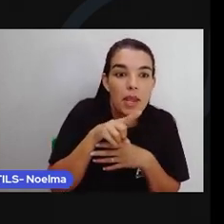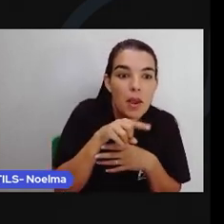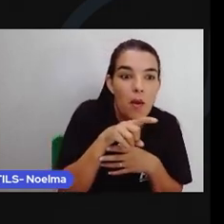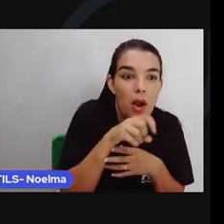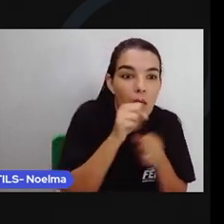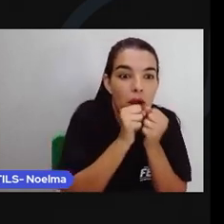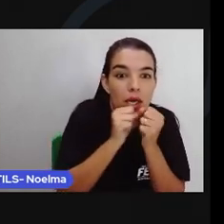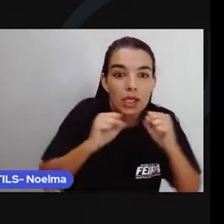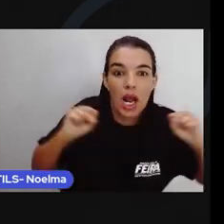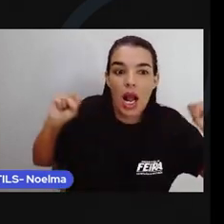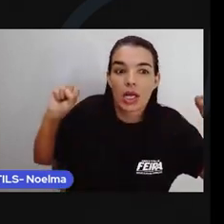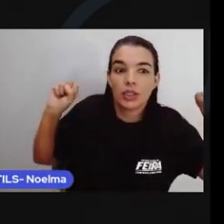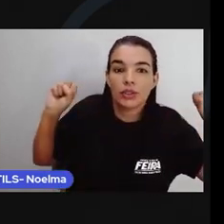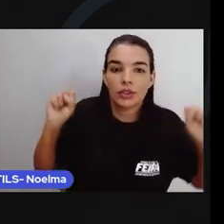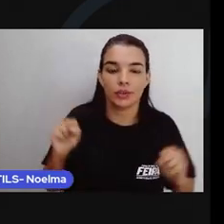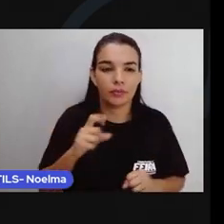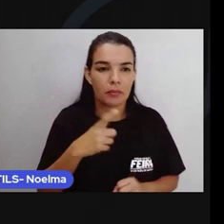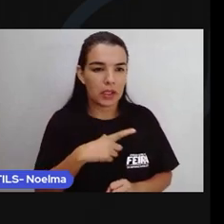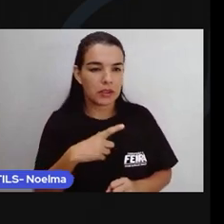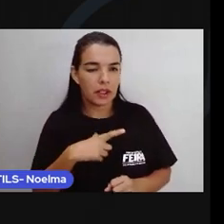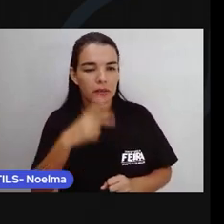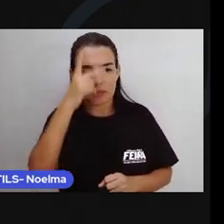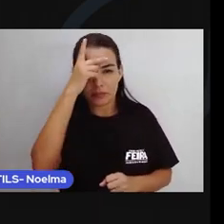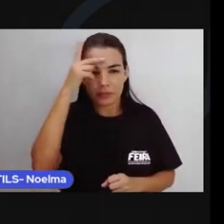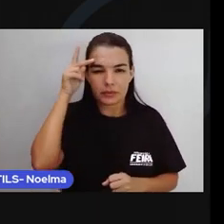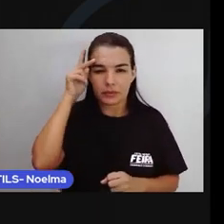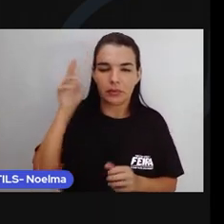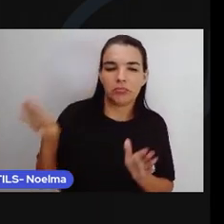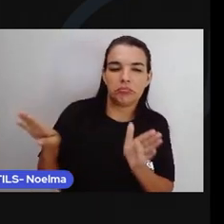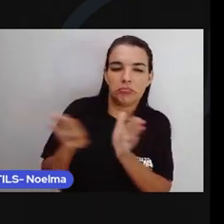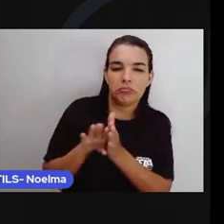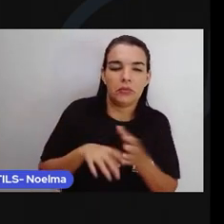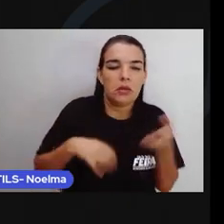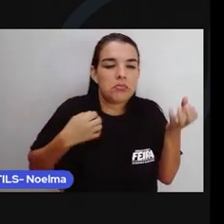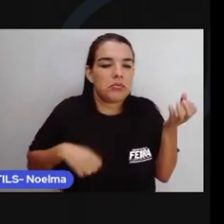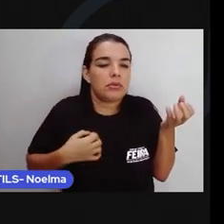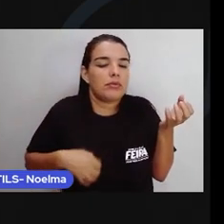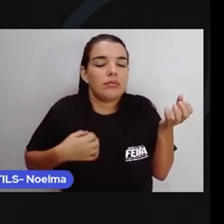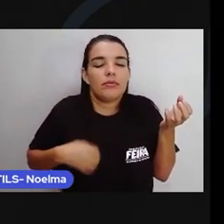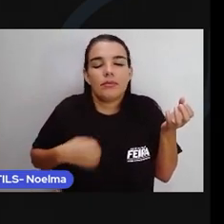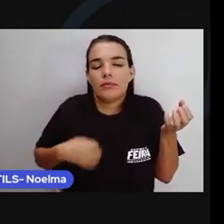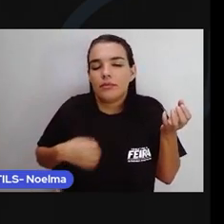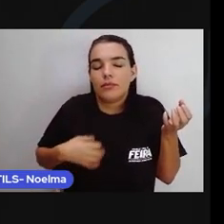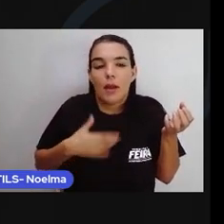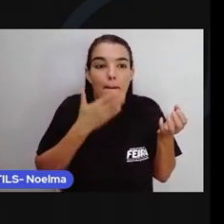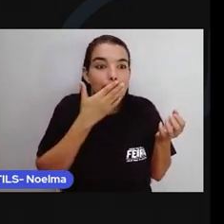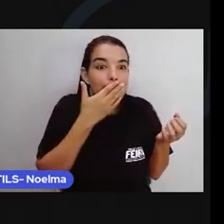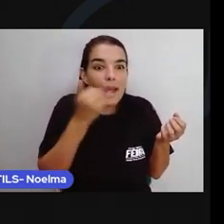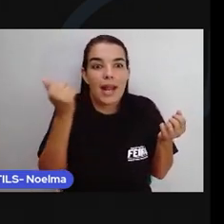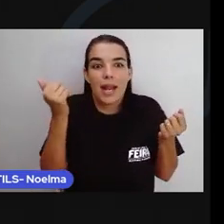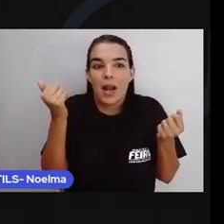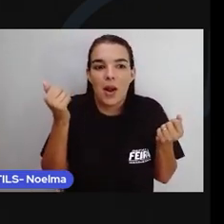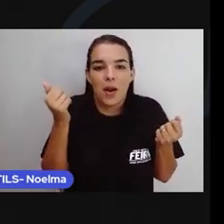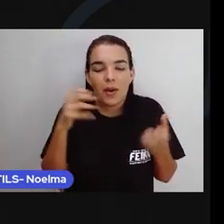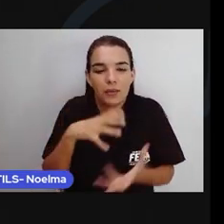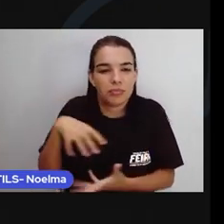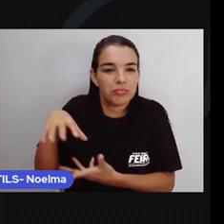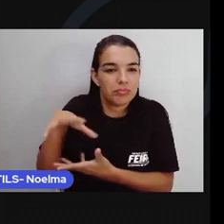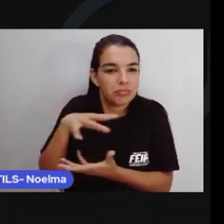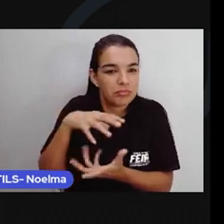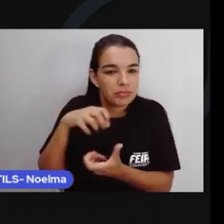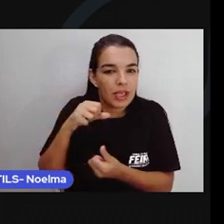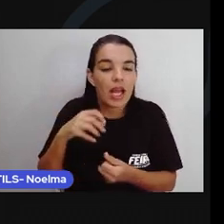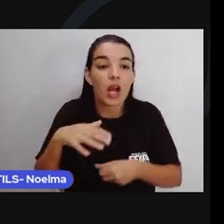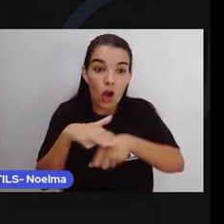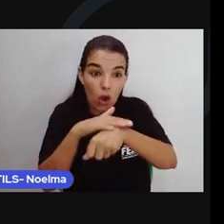um velho pescador e também o melhor tocador de viola de coche daquelas bandas, contava essa história